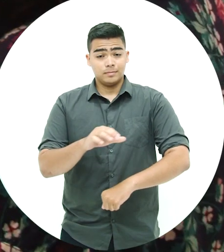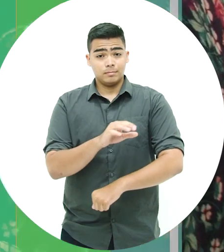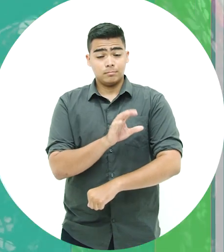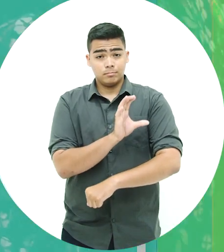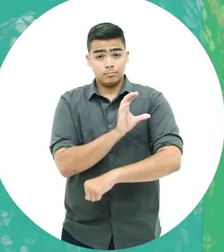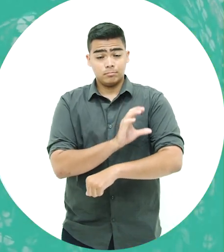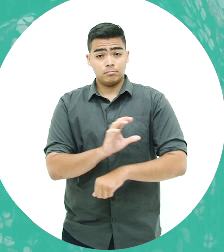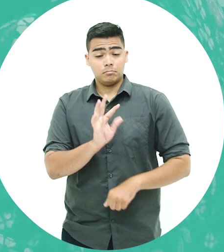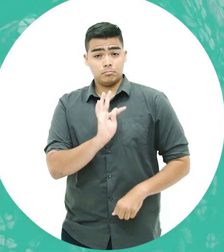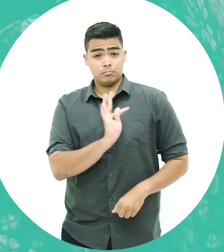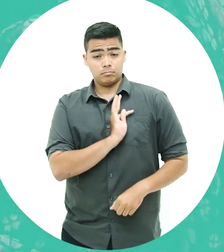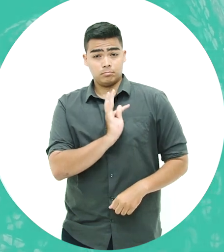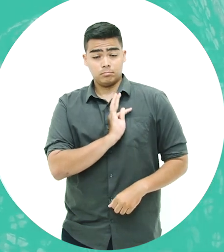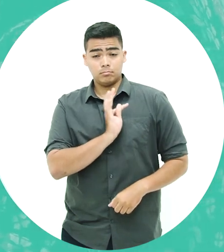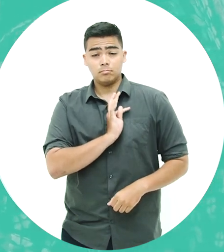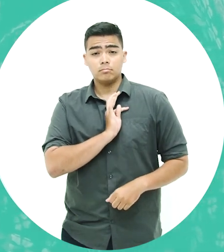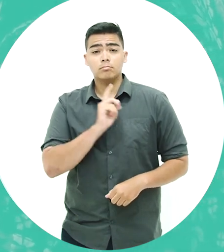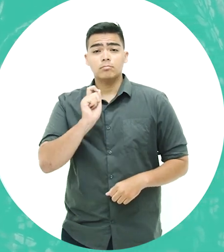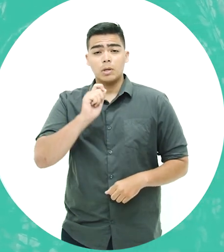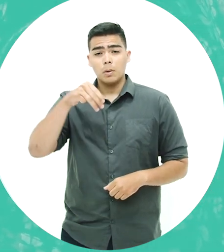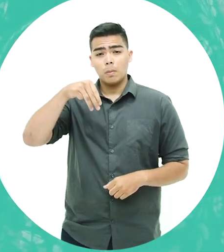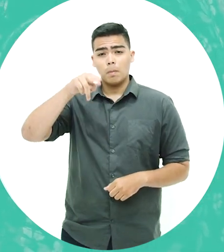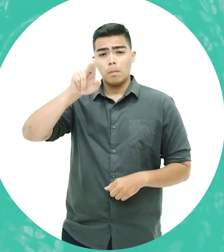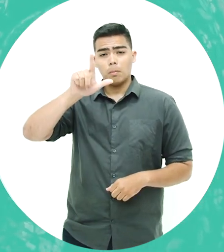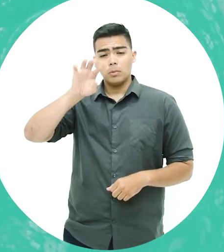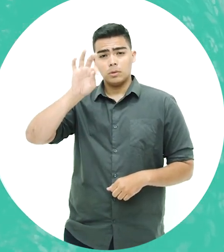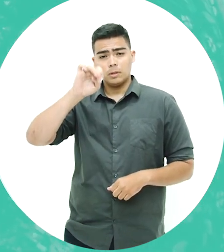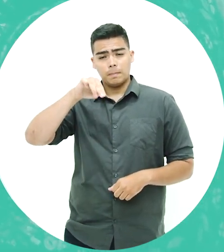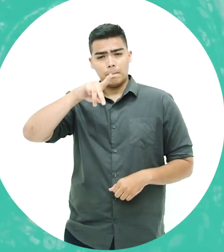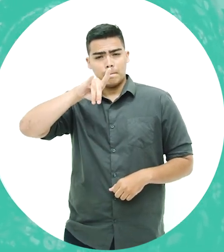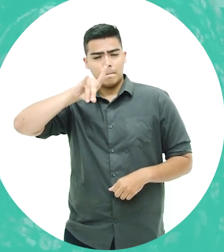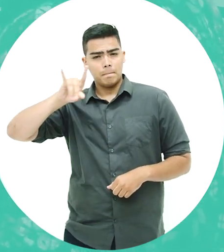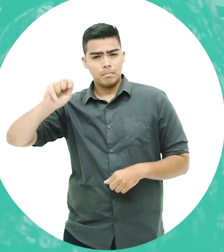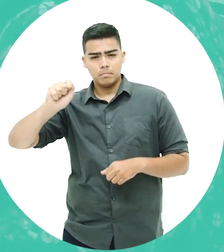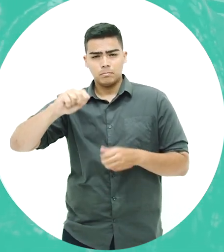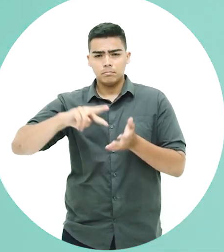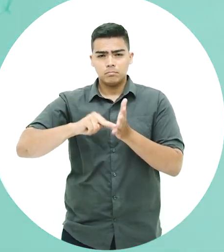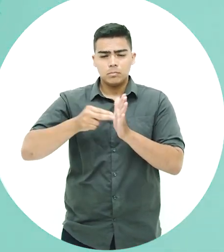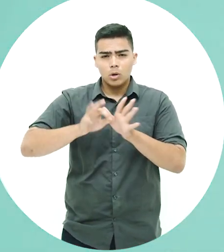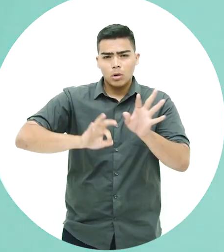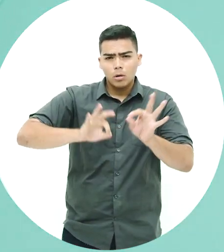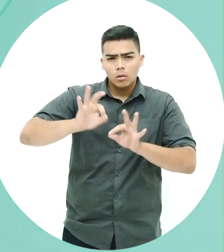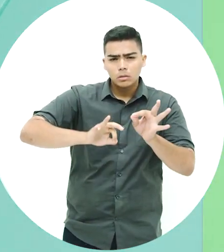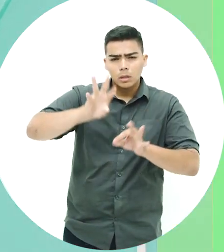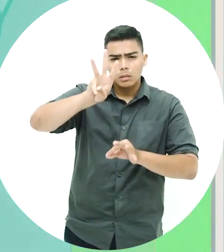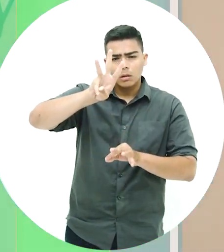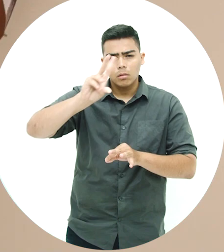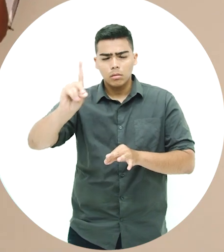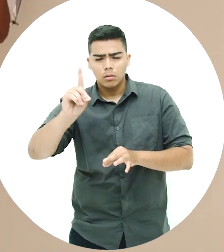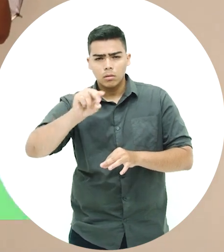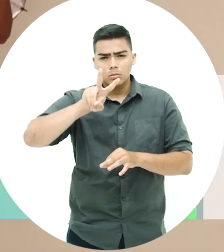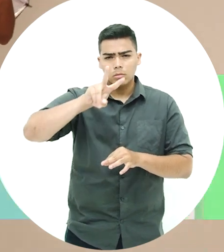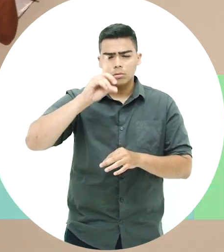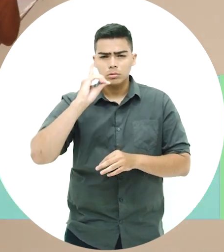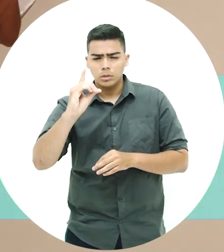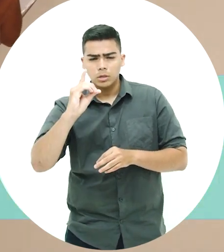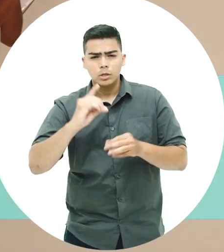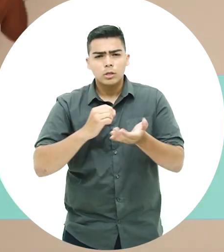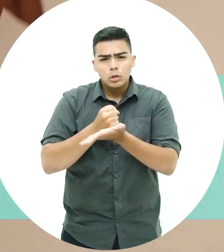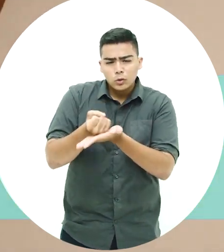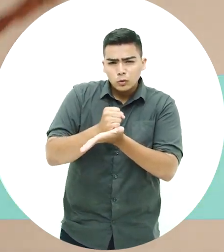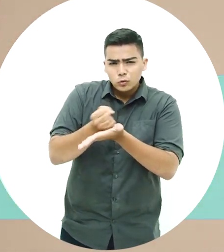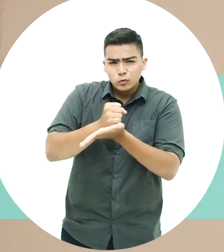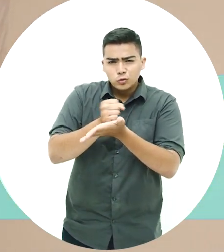O técnico em multimídia é um profissional capacitado para atuar na produção de publicações digitais, animações 2D e 3D,